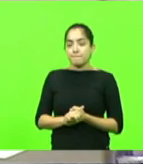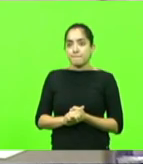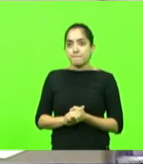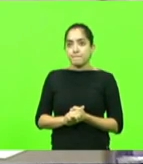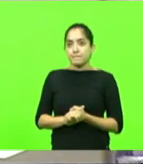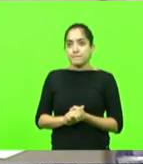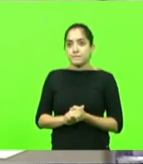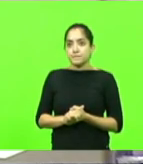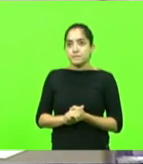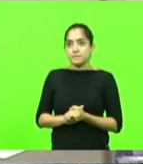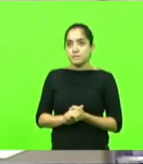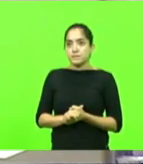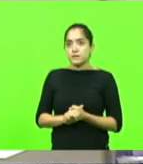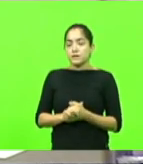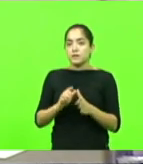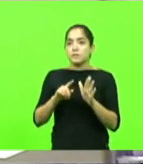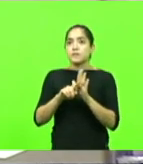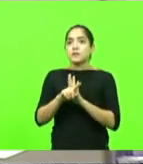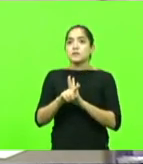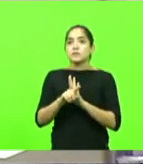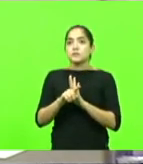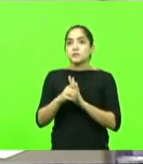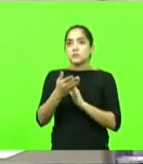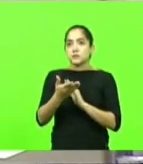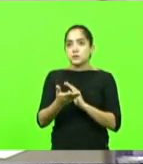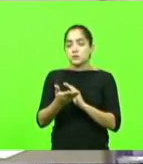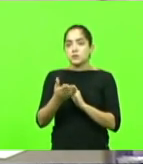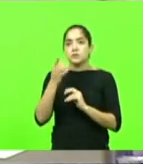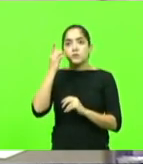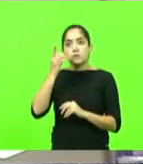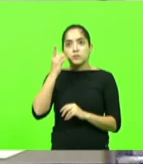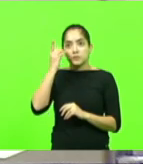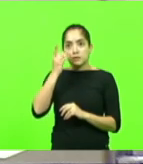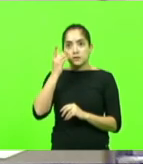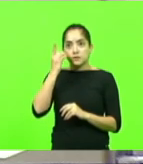Eu pergunto ao nosso deputado